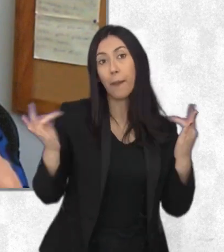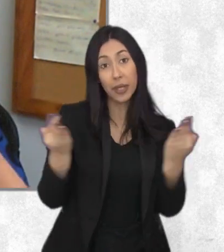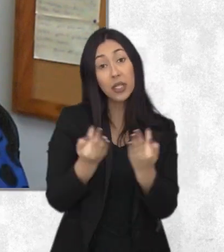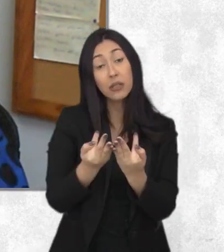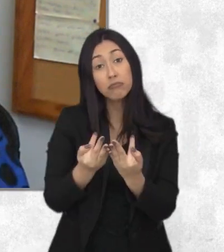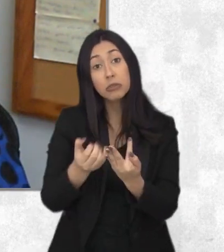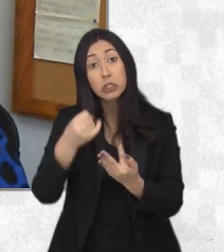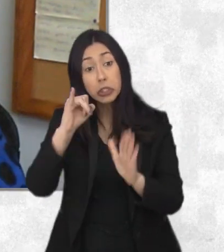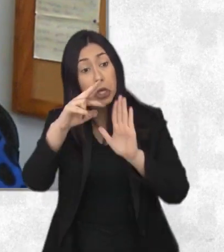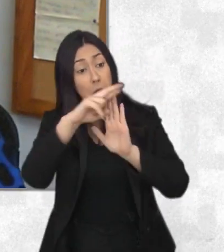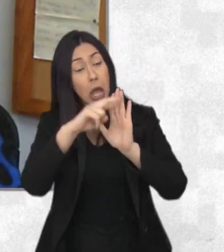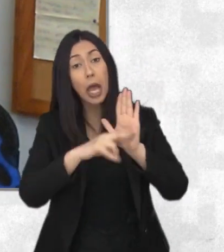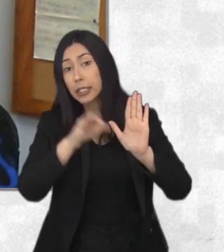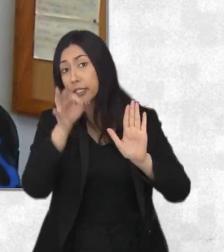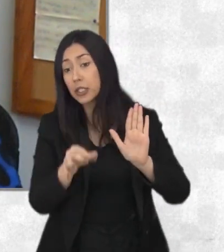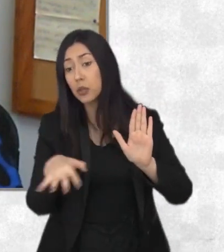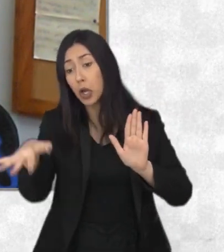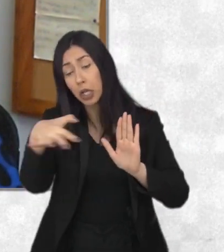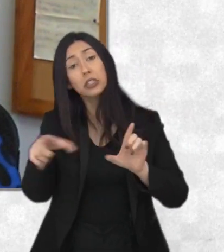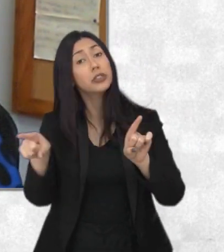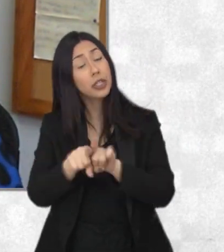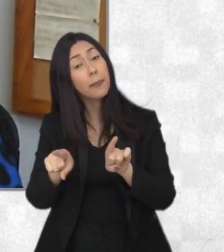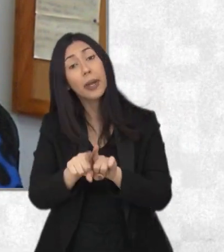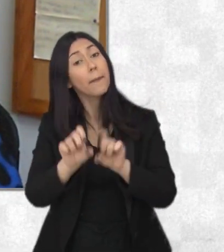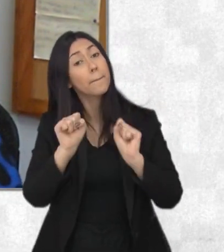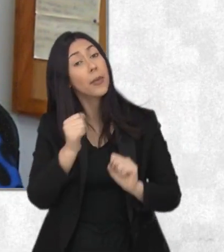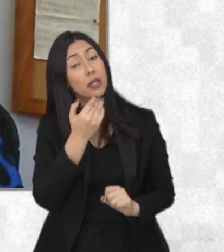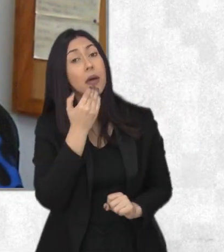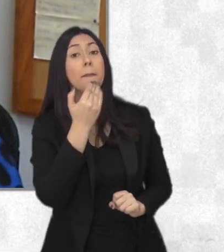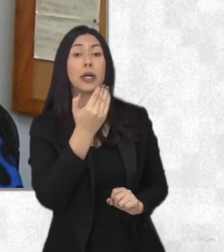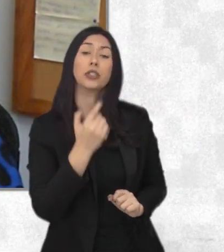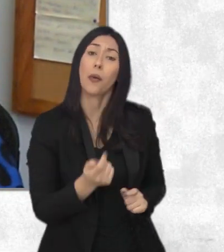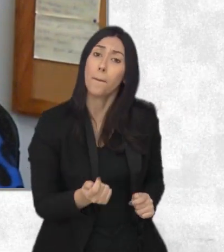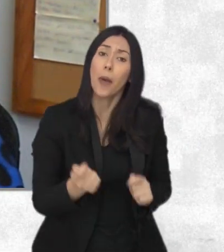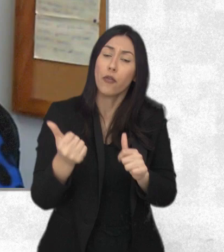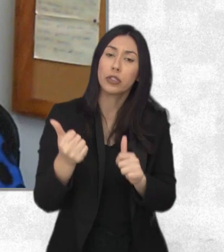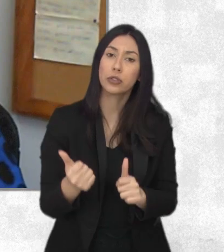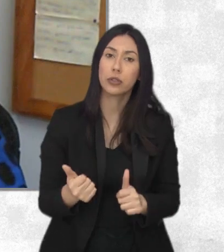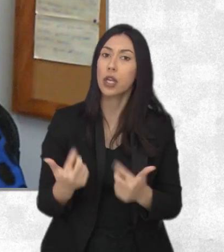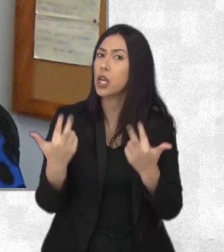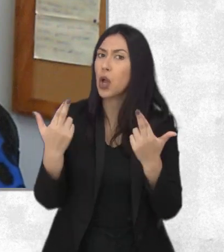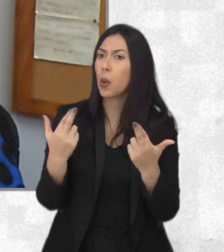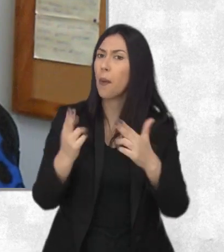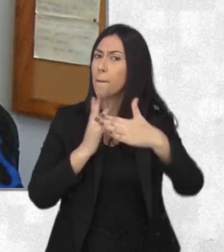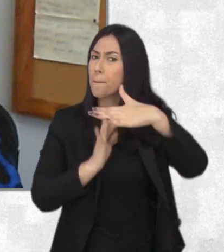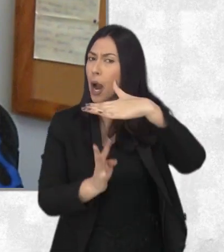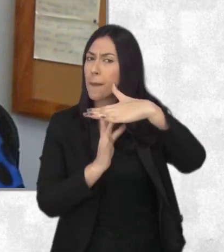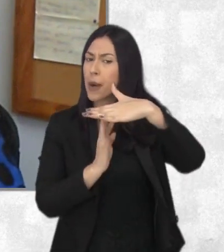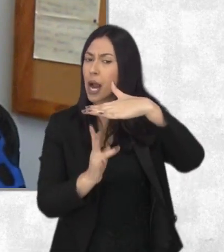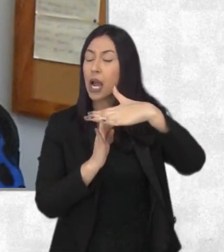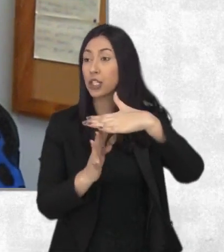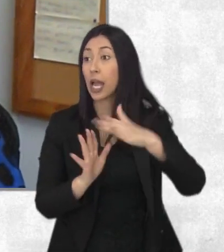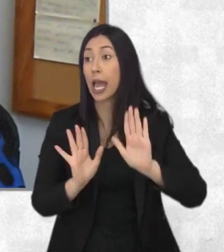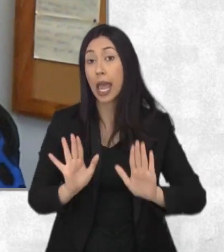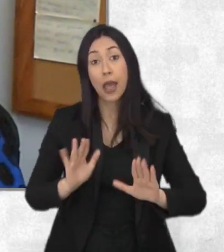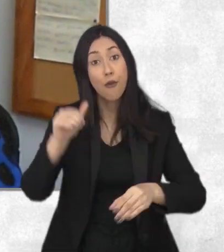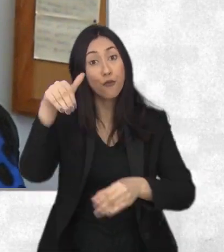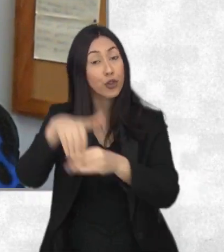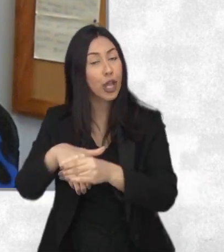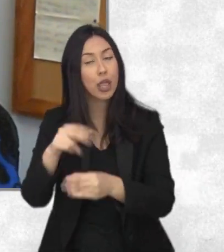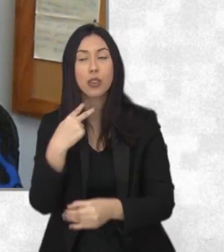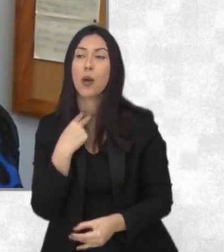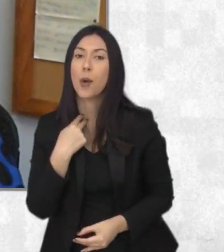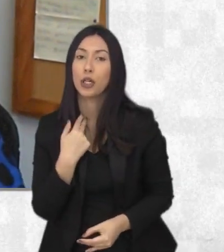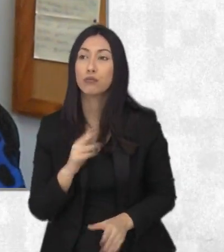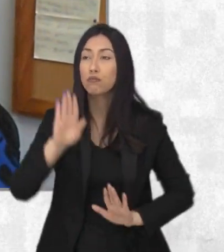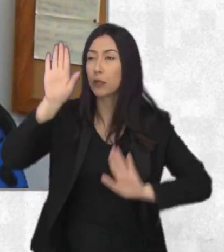ou um BPC eles podem sim solicitar esses mesmos benefícios. Os refugiados como outros migrantes eles não podem